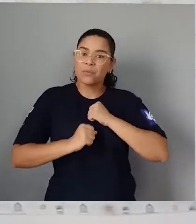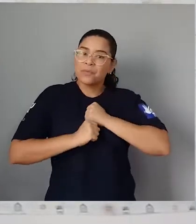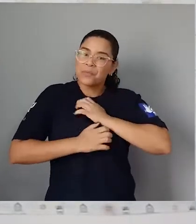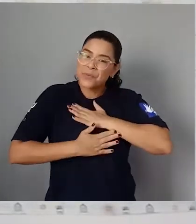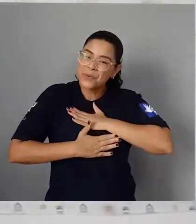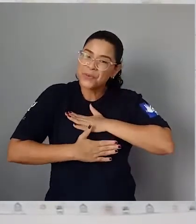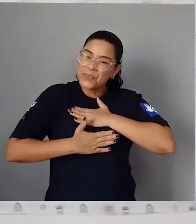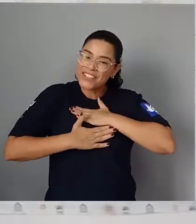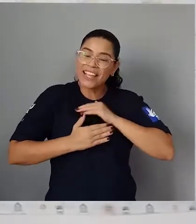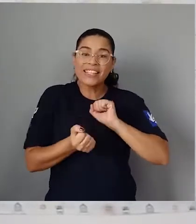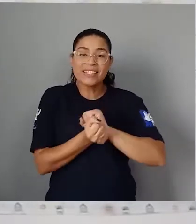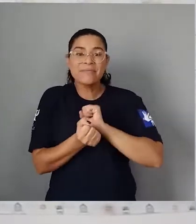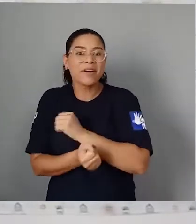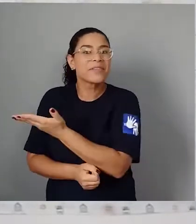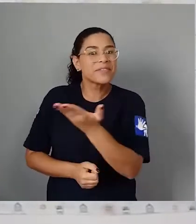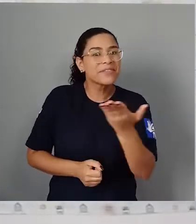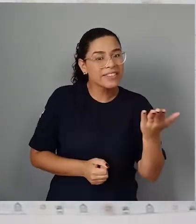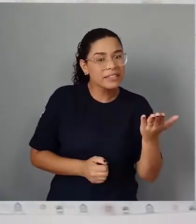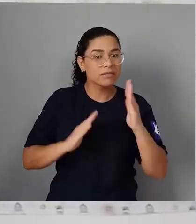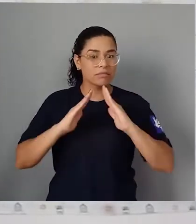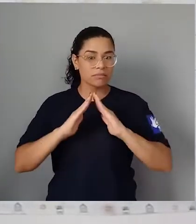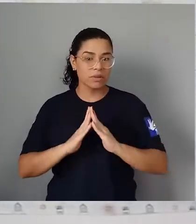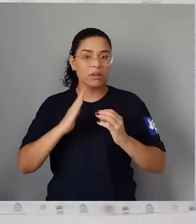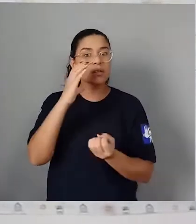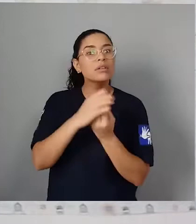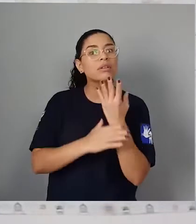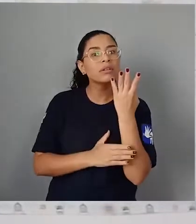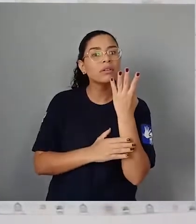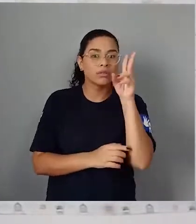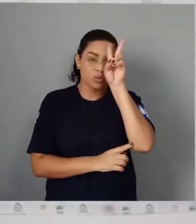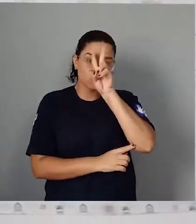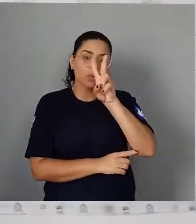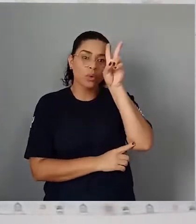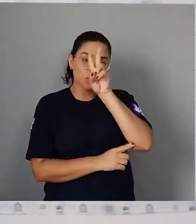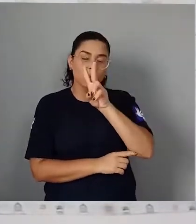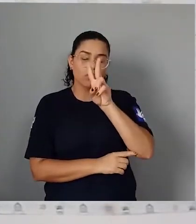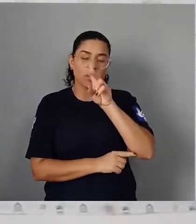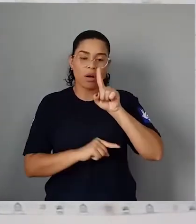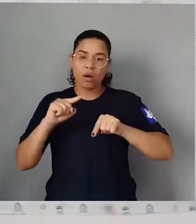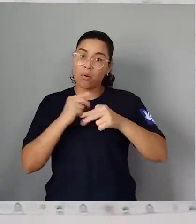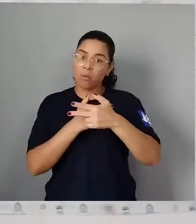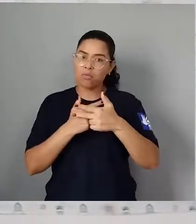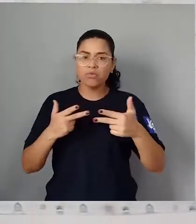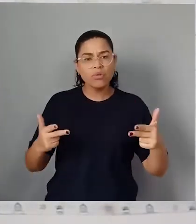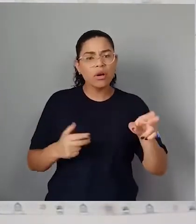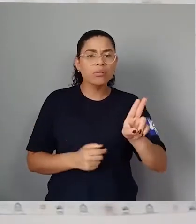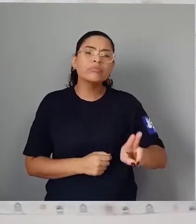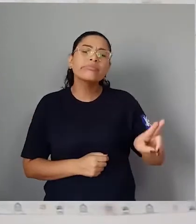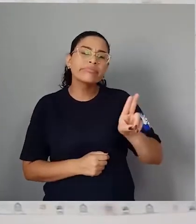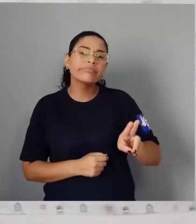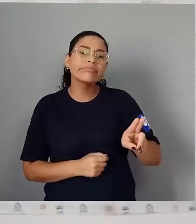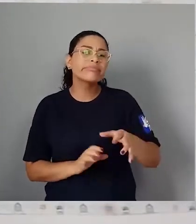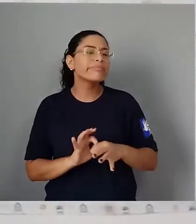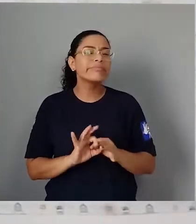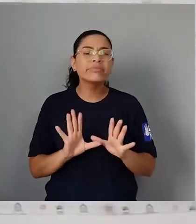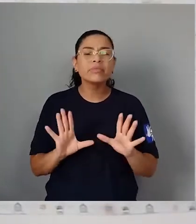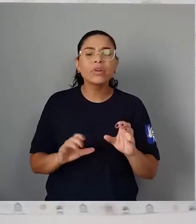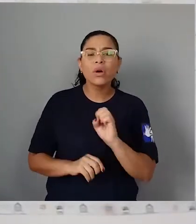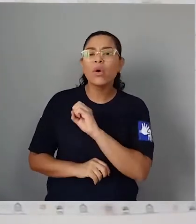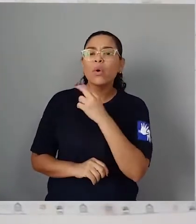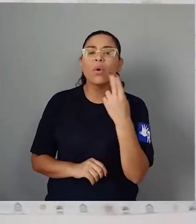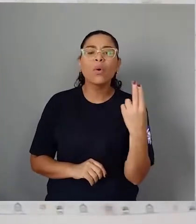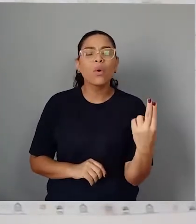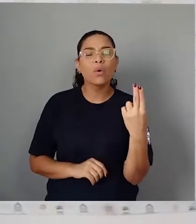criem Muitas histórias Ou com objetos E tecidos Ou apenas Com a oralidade A